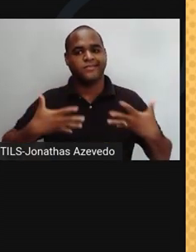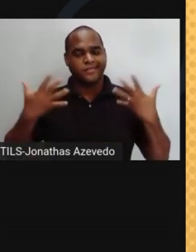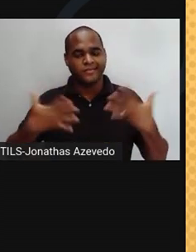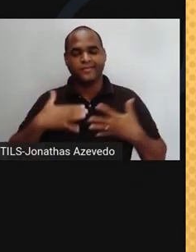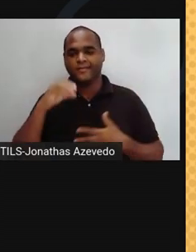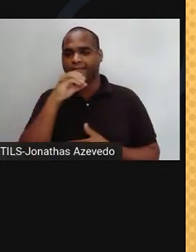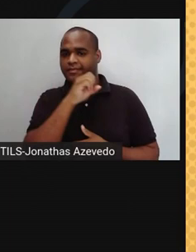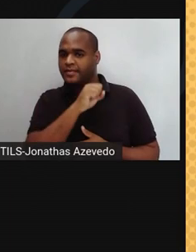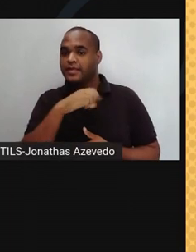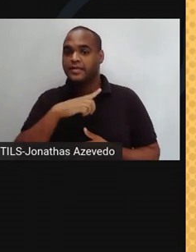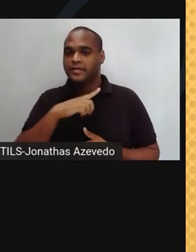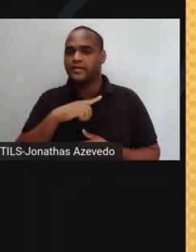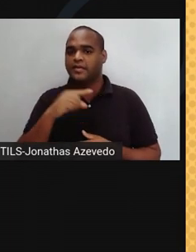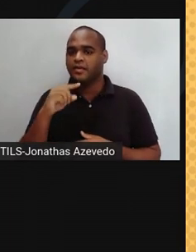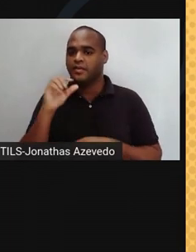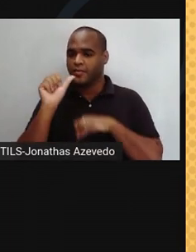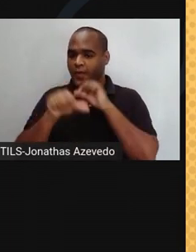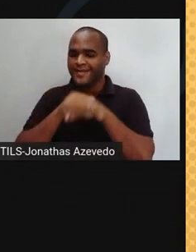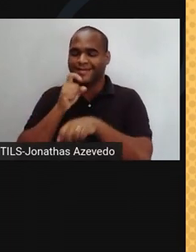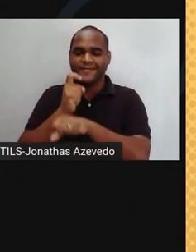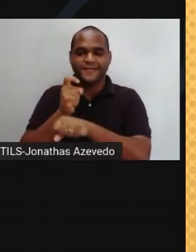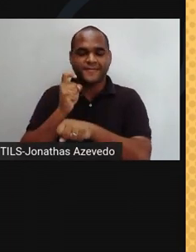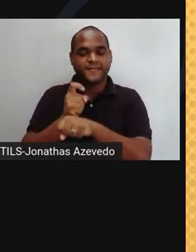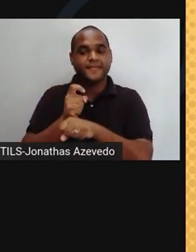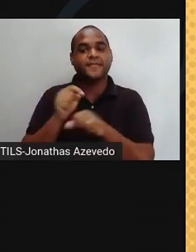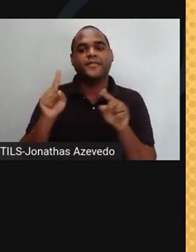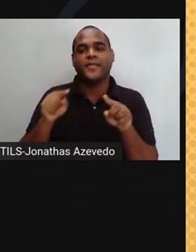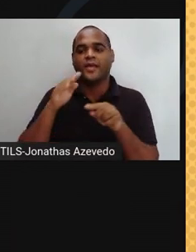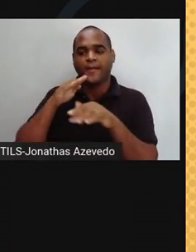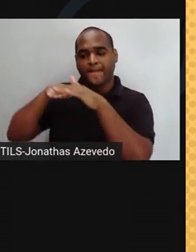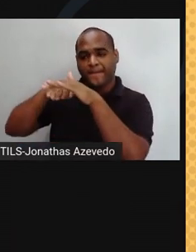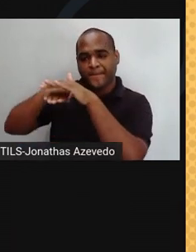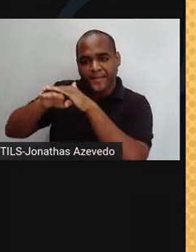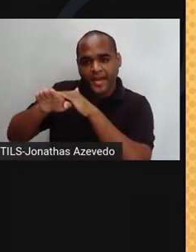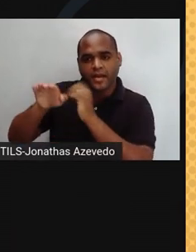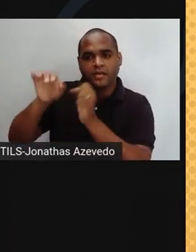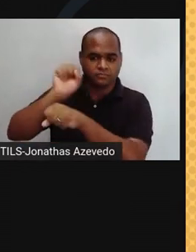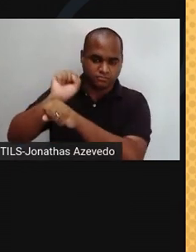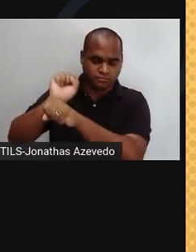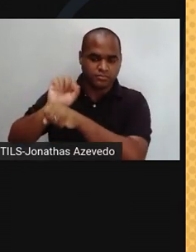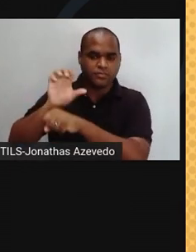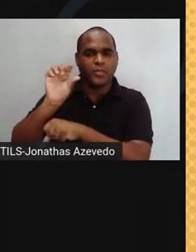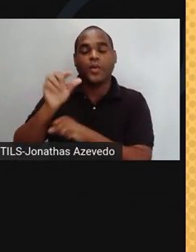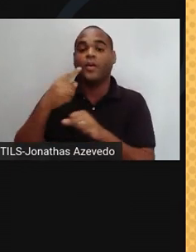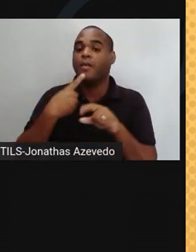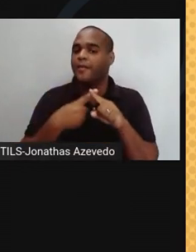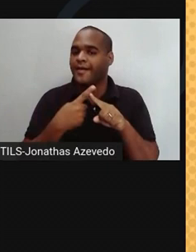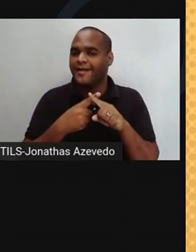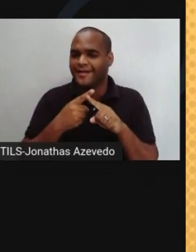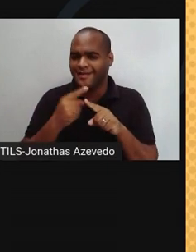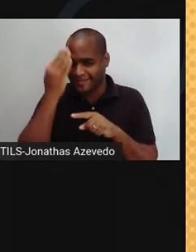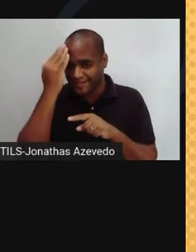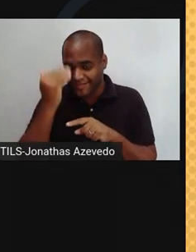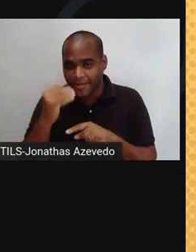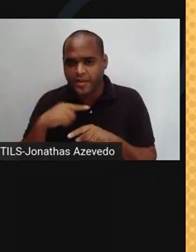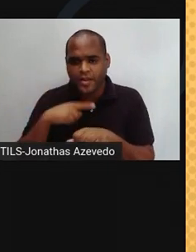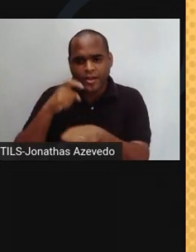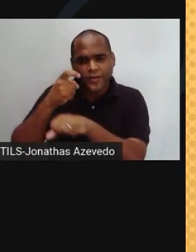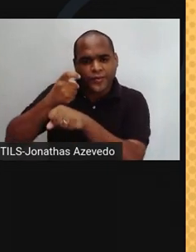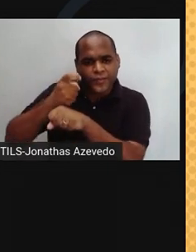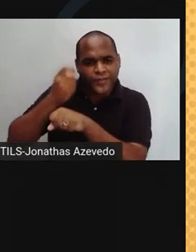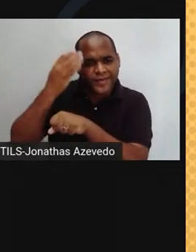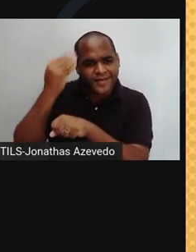Mas para eles ficarem sólidos como estes, eu tenho que congelá-los e esperar um pouco. O quê? Você não sabe o que é sólido?